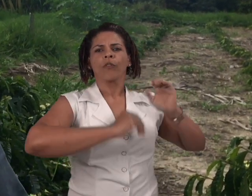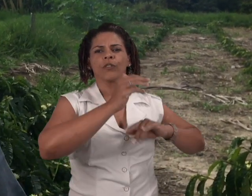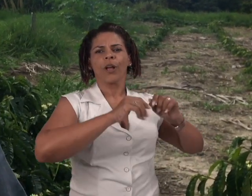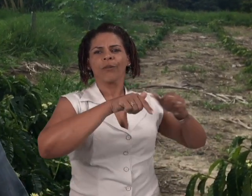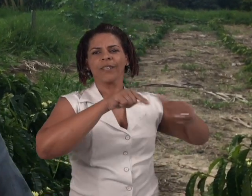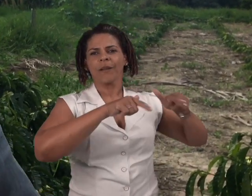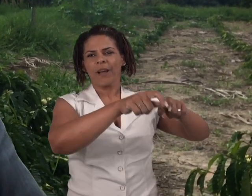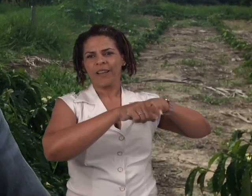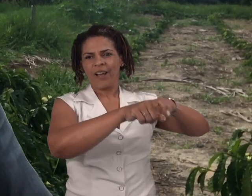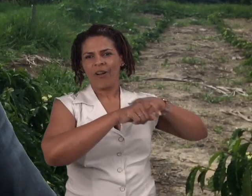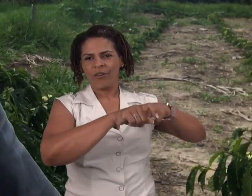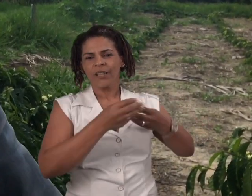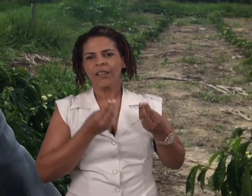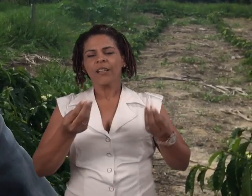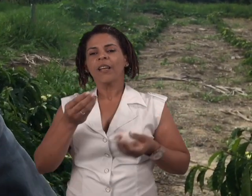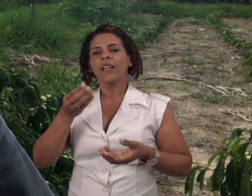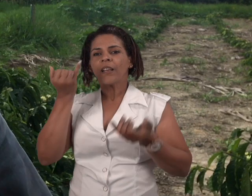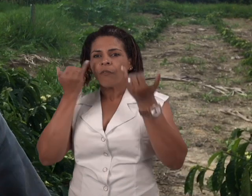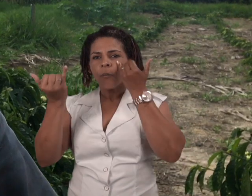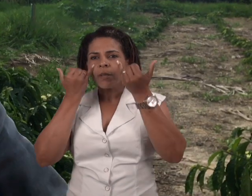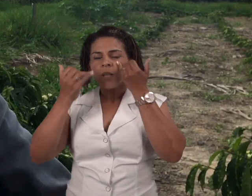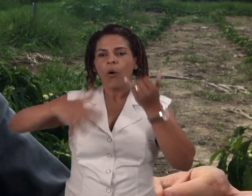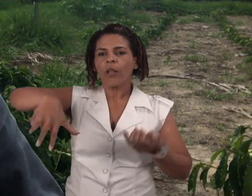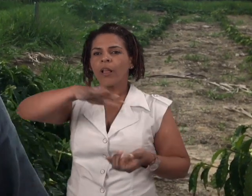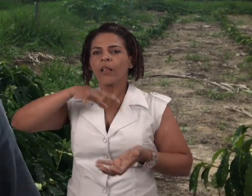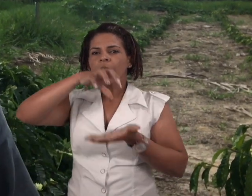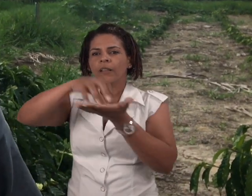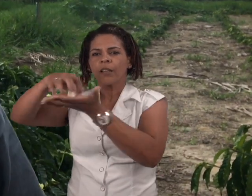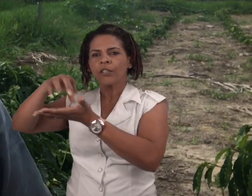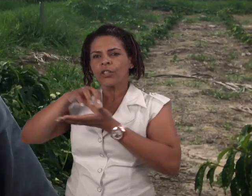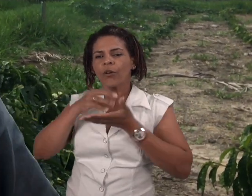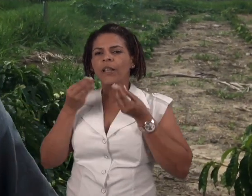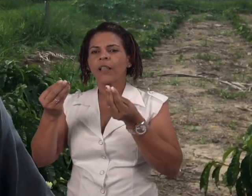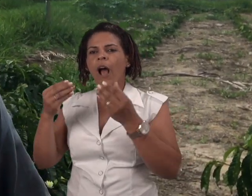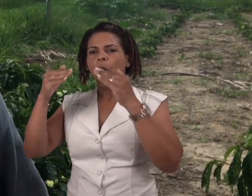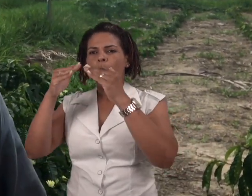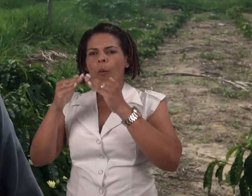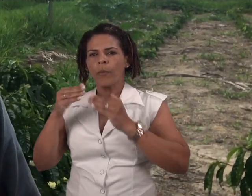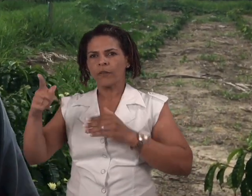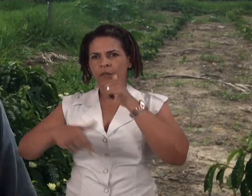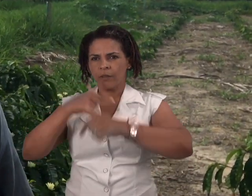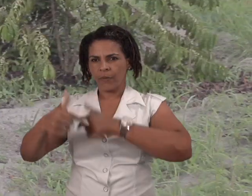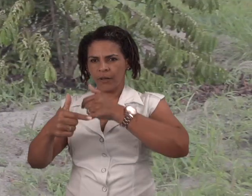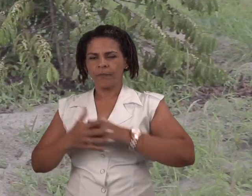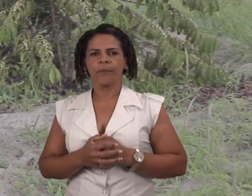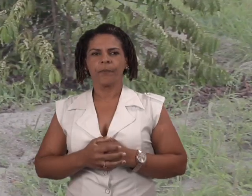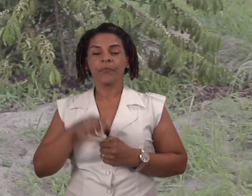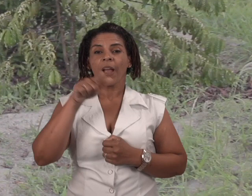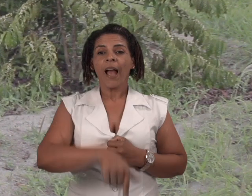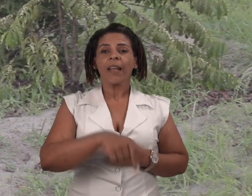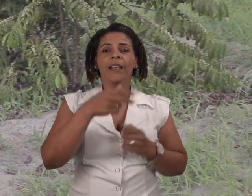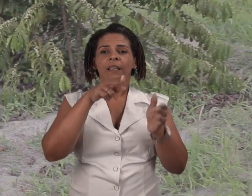cafeicultor, de ciência e informações regionais que serve para o agricultor. A